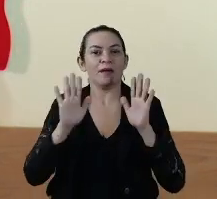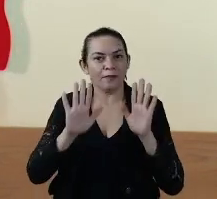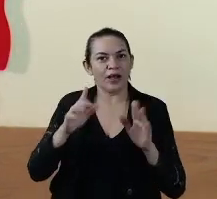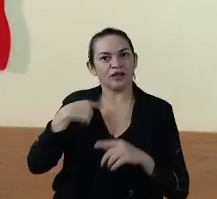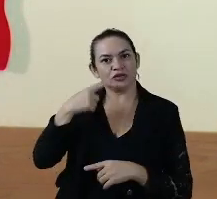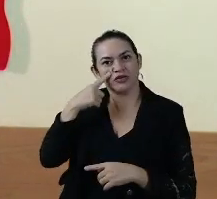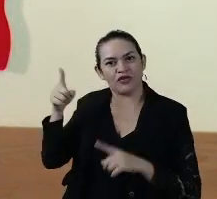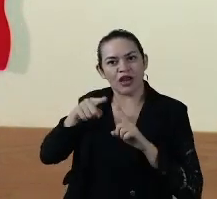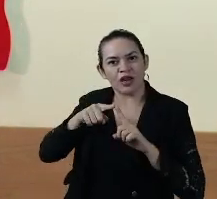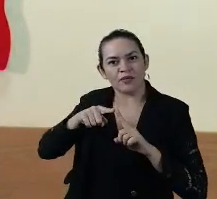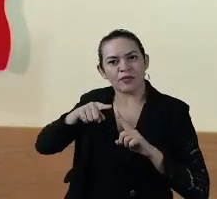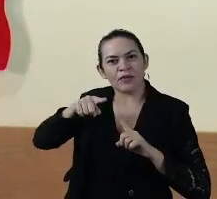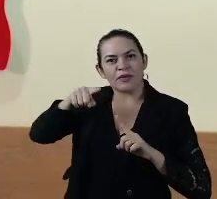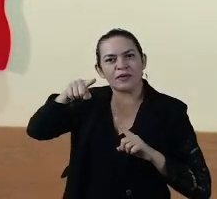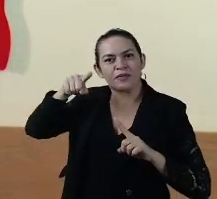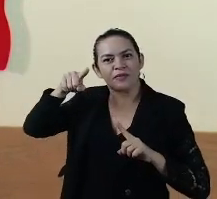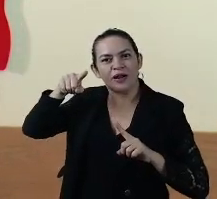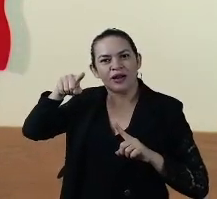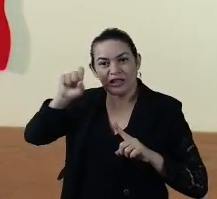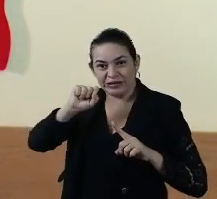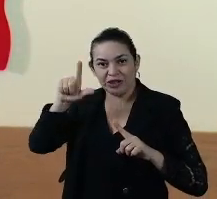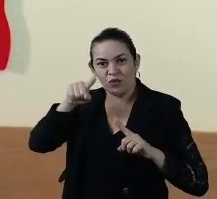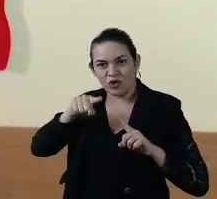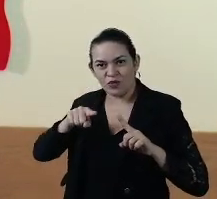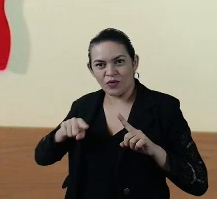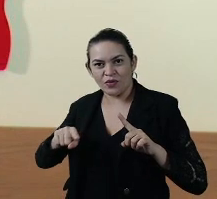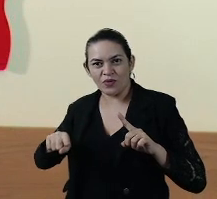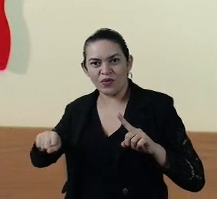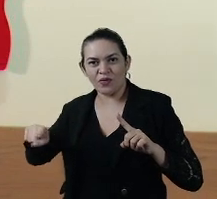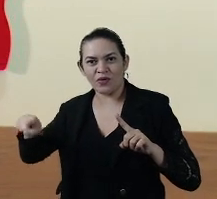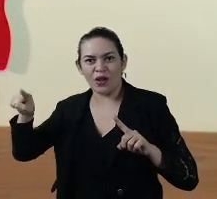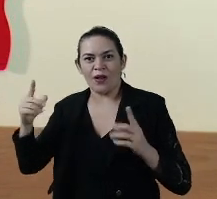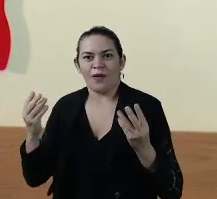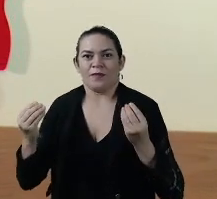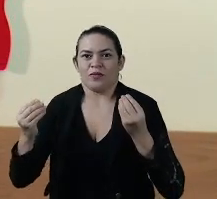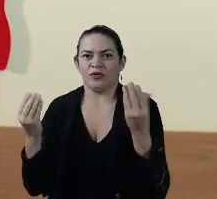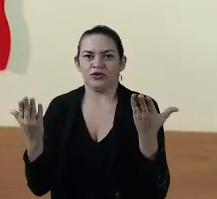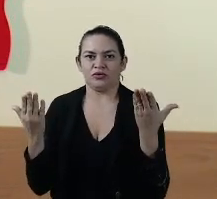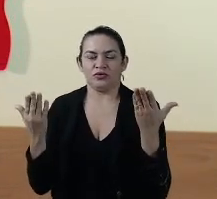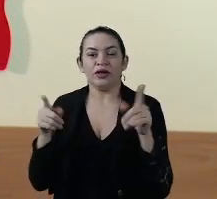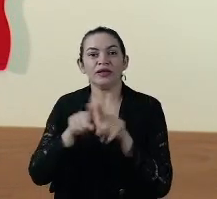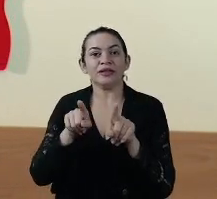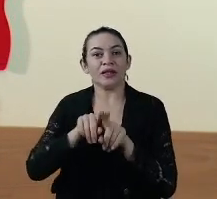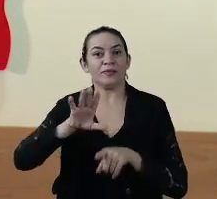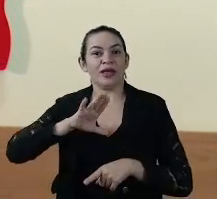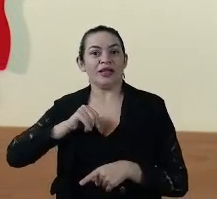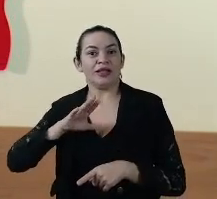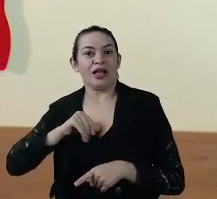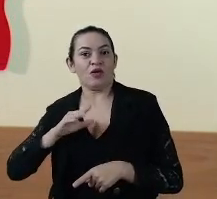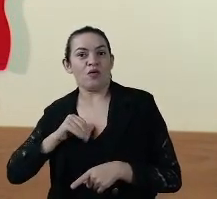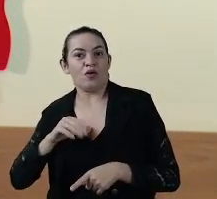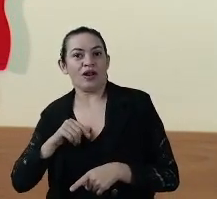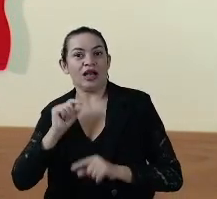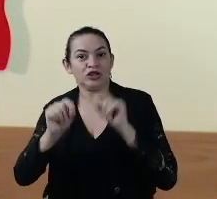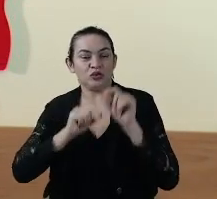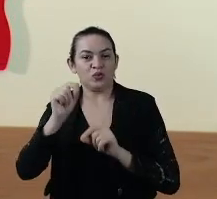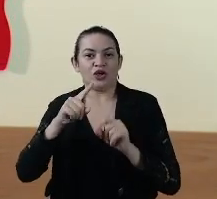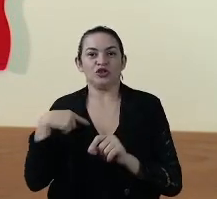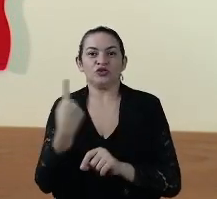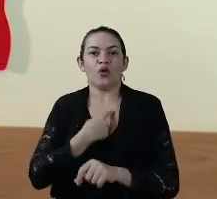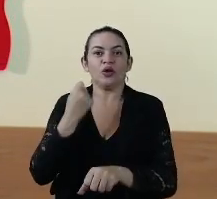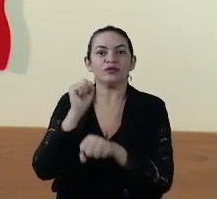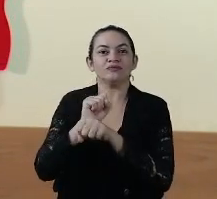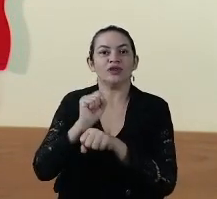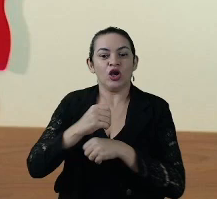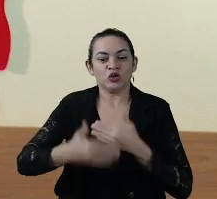curvas mostram que temos acertado muito. Inclusive na coragem de perseverar no caminho